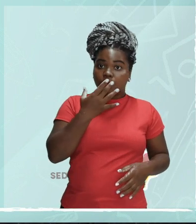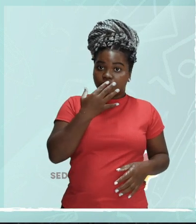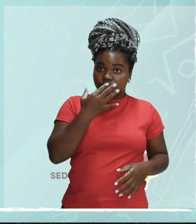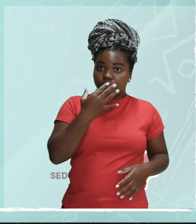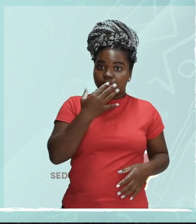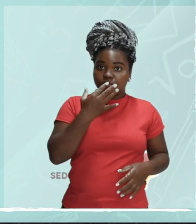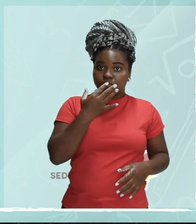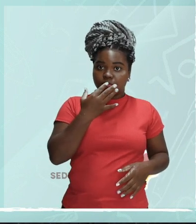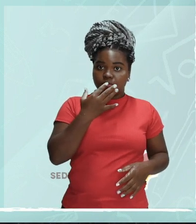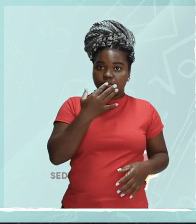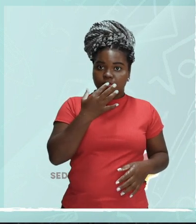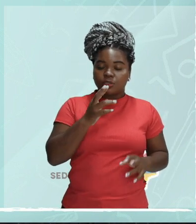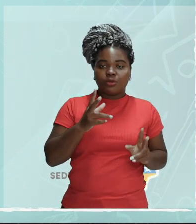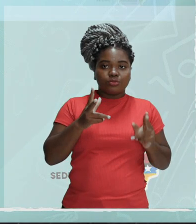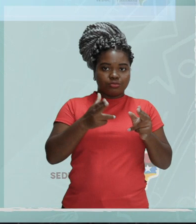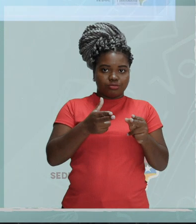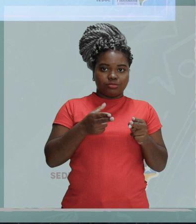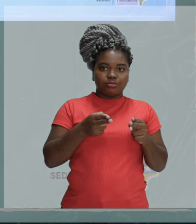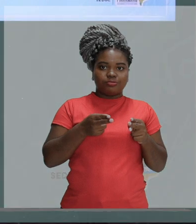inalteradas.